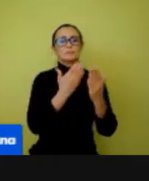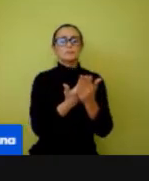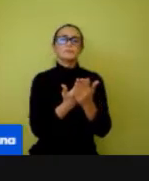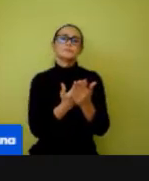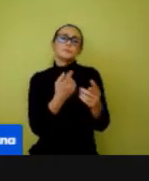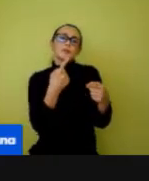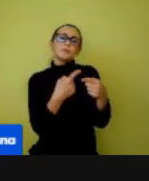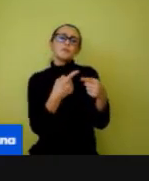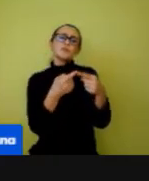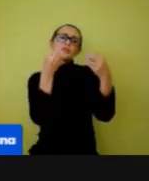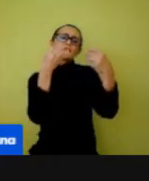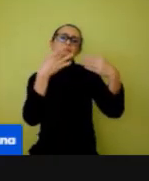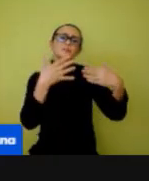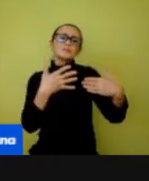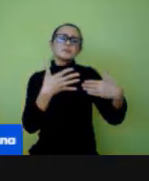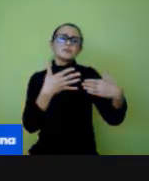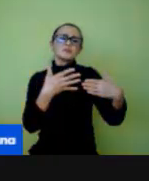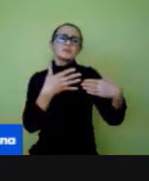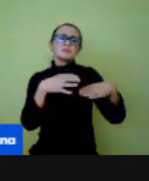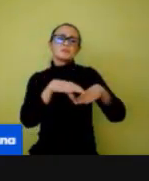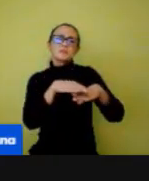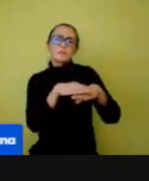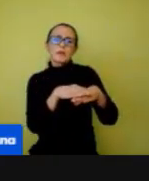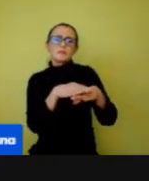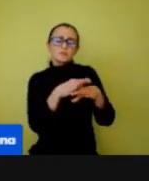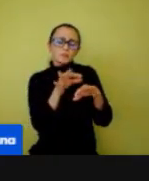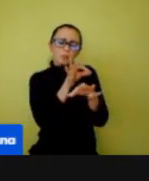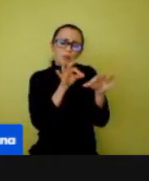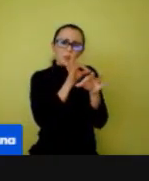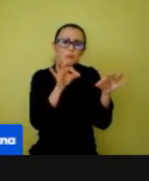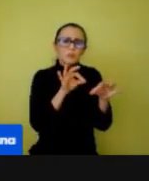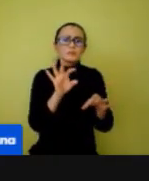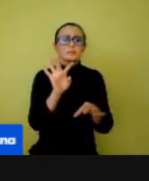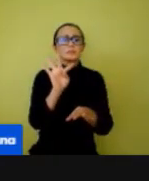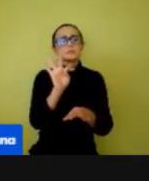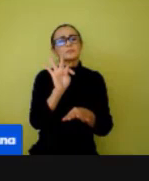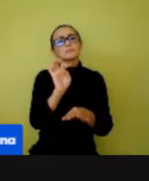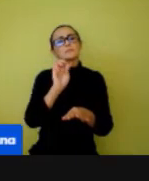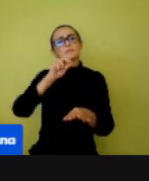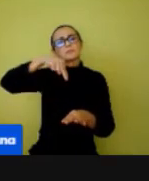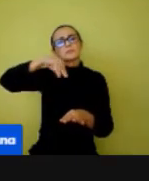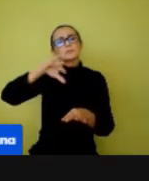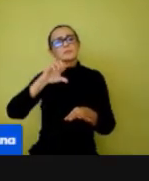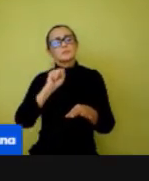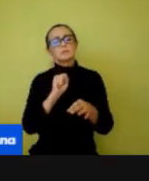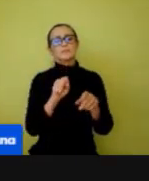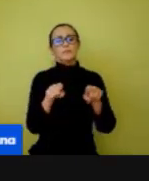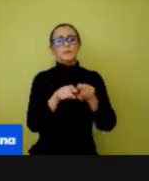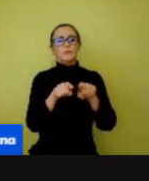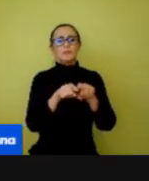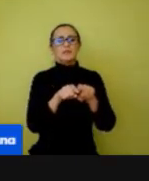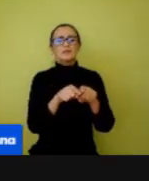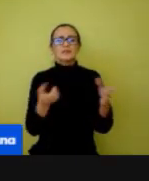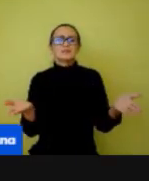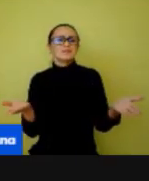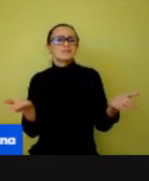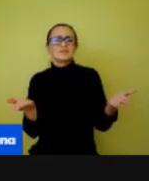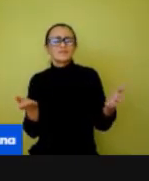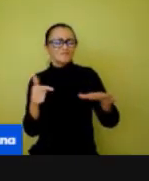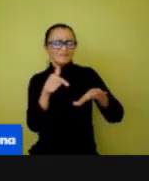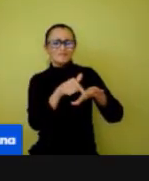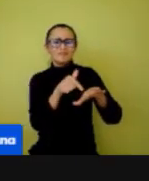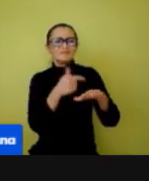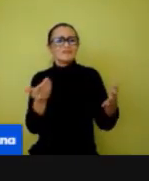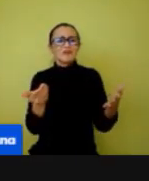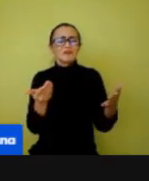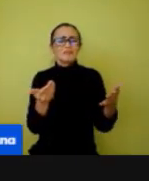está falando usar calçado fechado ou tênis? Por que a criança, quando ela está de chinelo ou sandália, às vezes